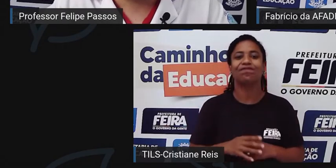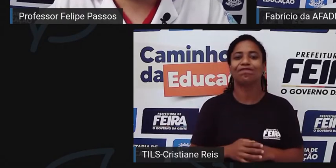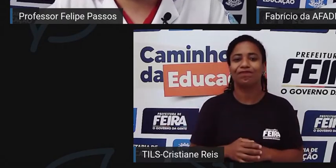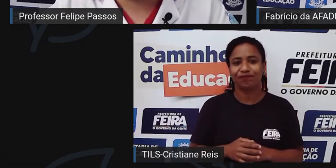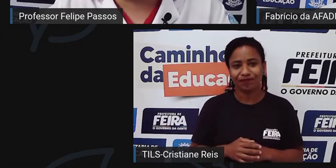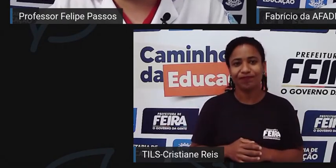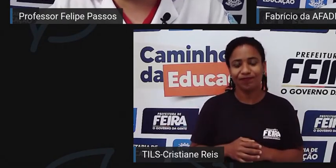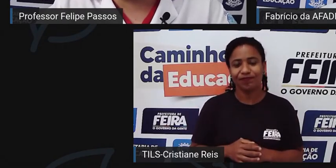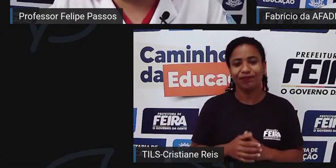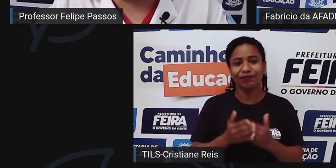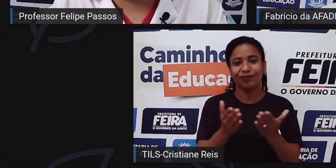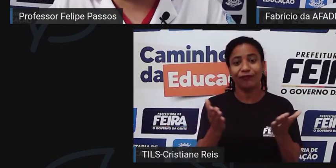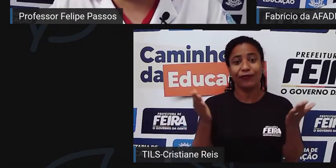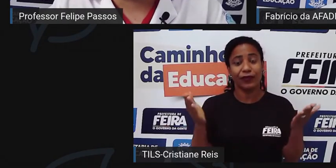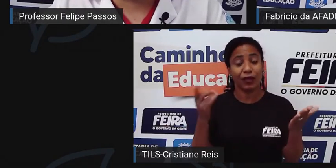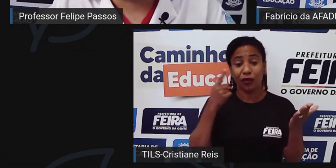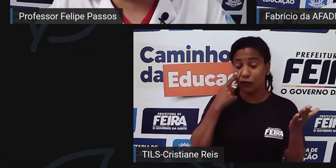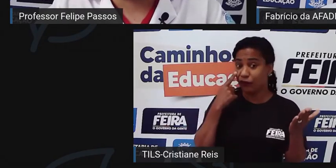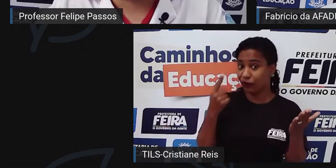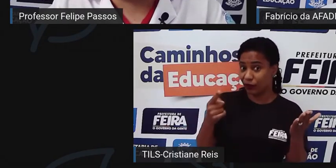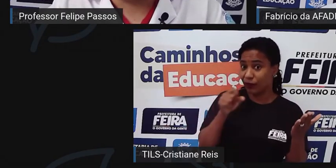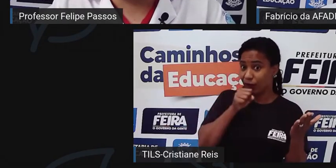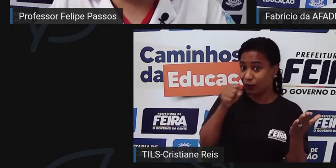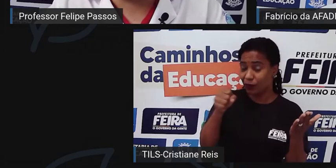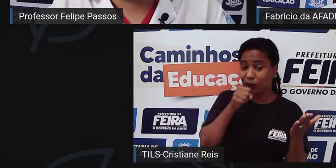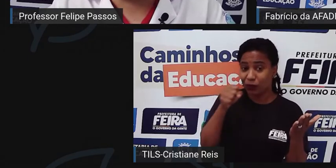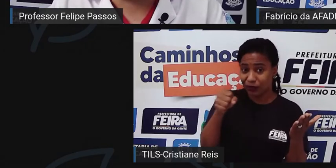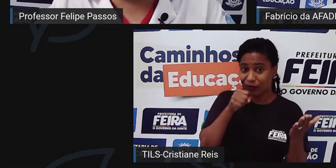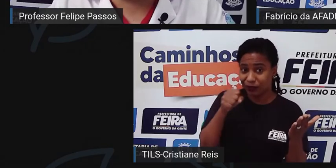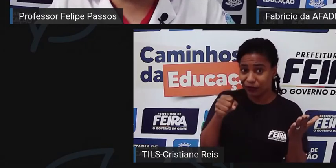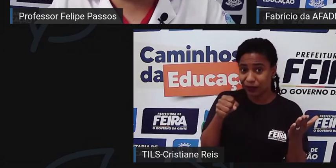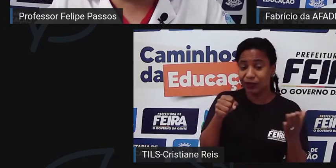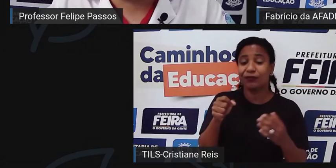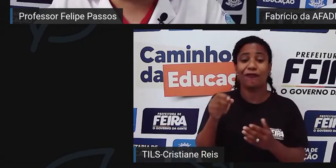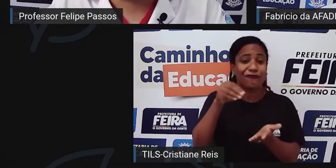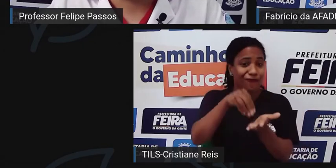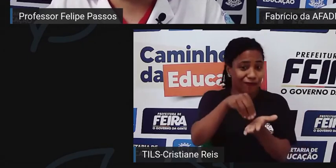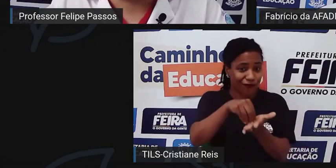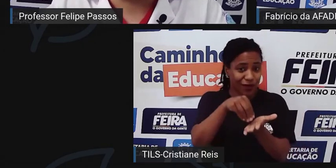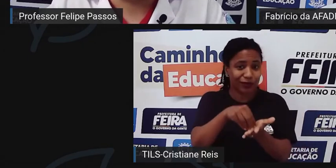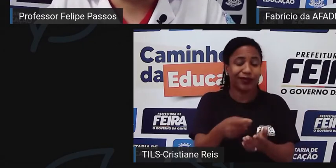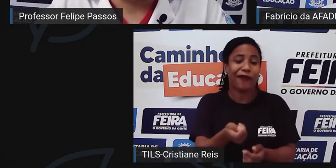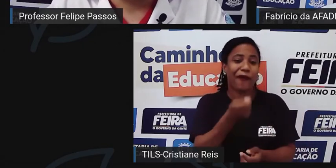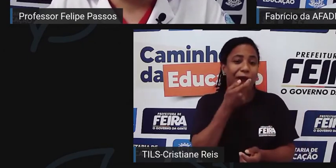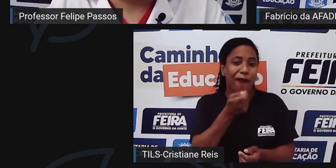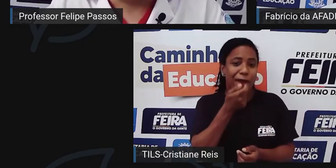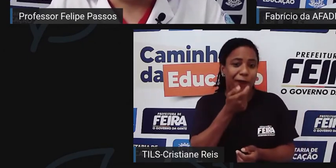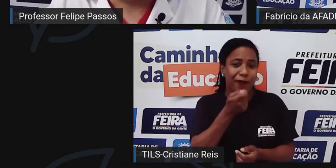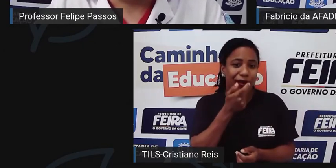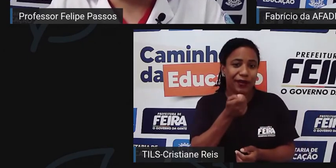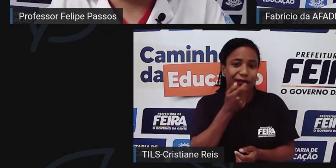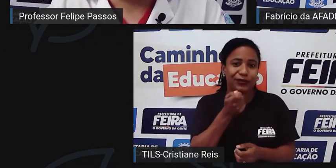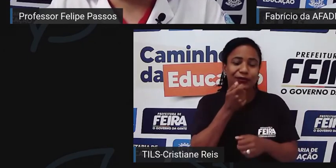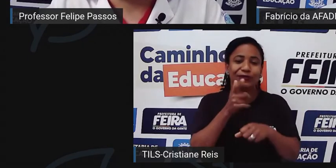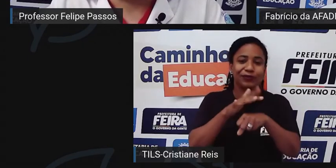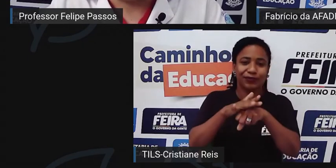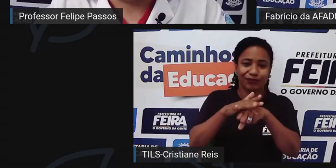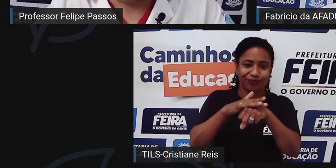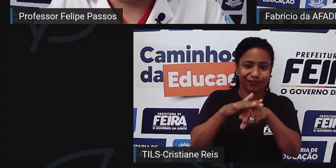Inclusive, recentemente, eu vi uma reportagem, né, falando sobre a falta de um medicamento para pacientes com a